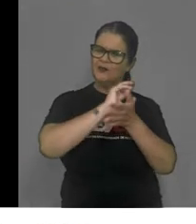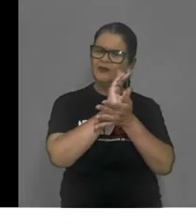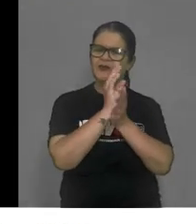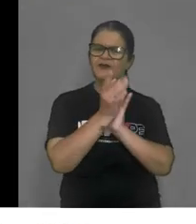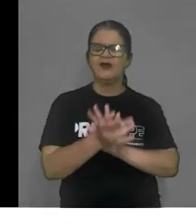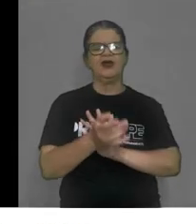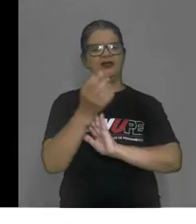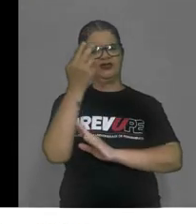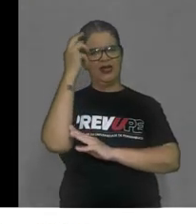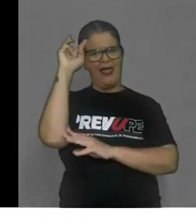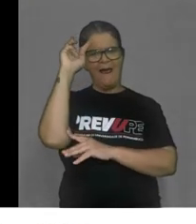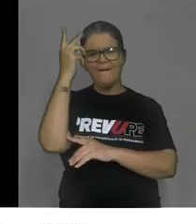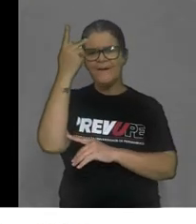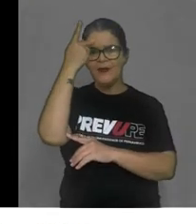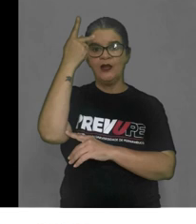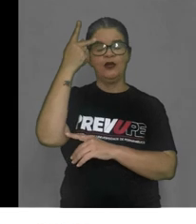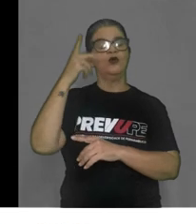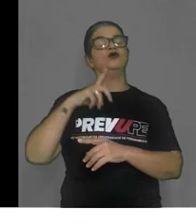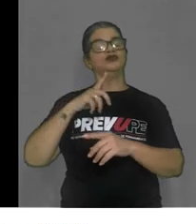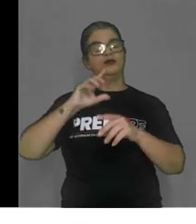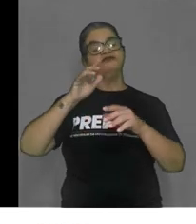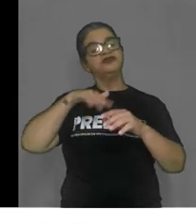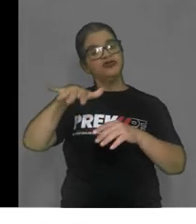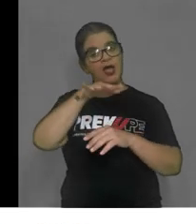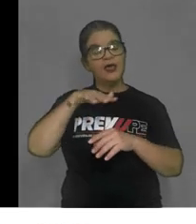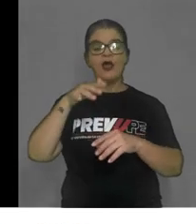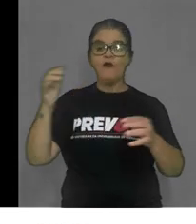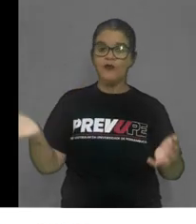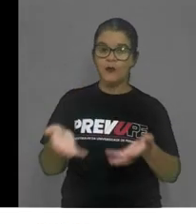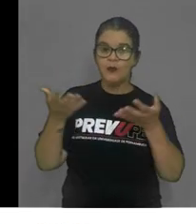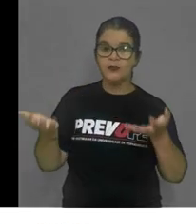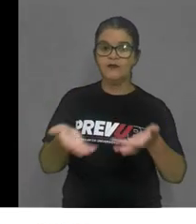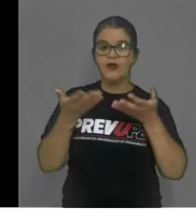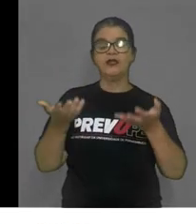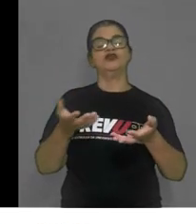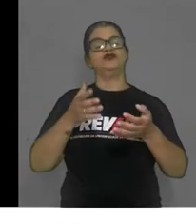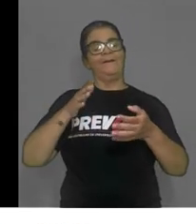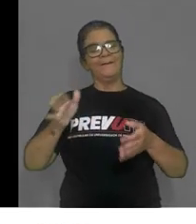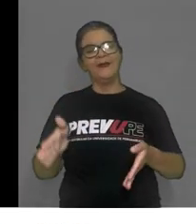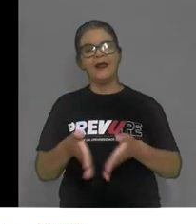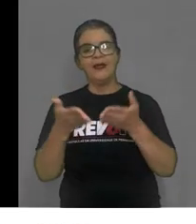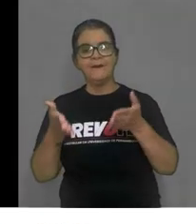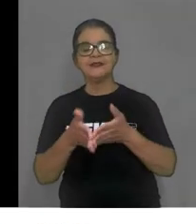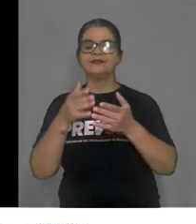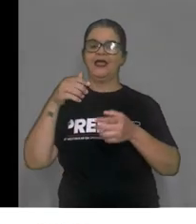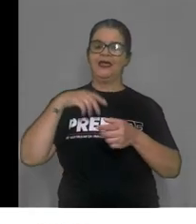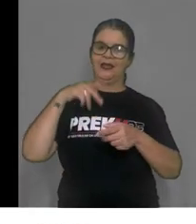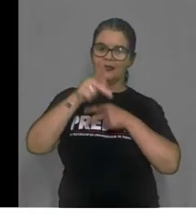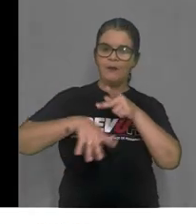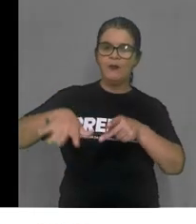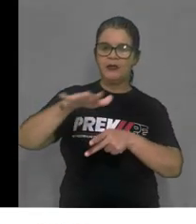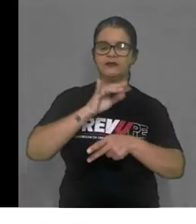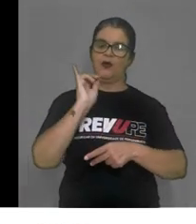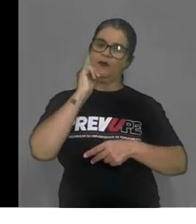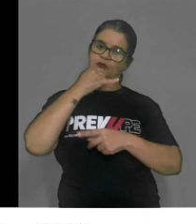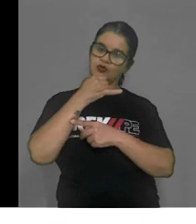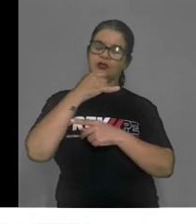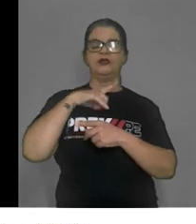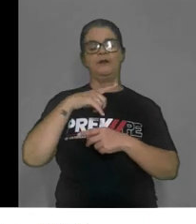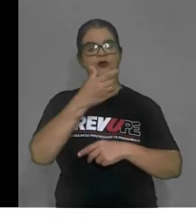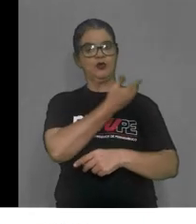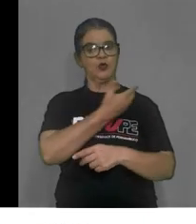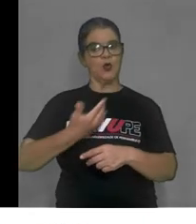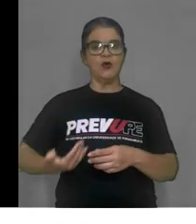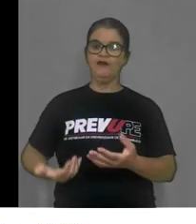De maneira geral, elas foram motivadas pela miséria da população e pelo descontentamento com o governo central.